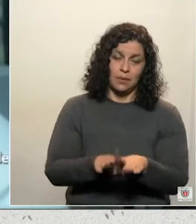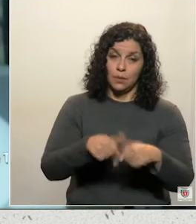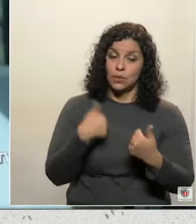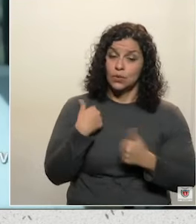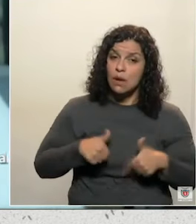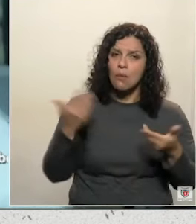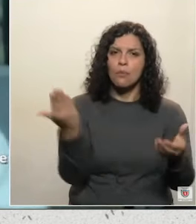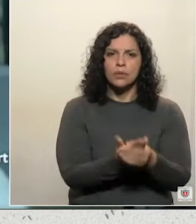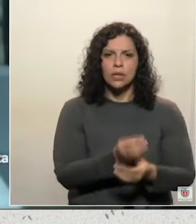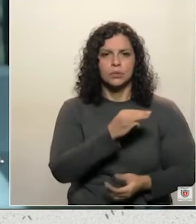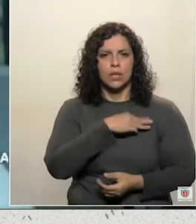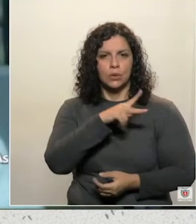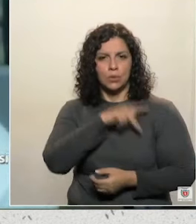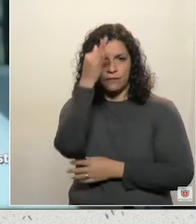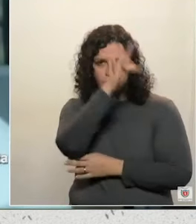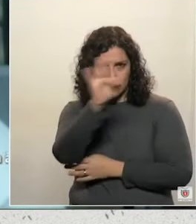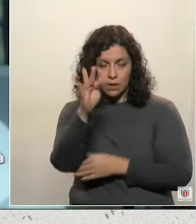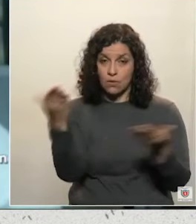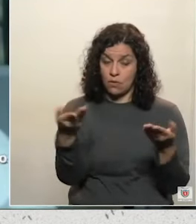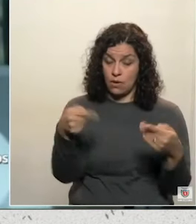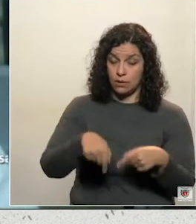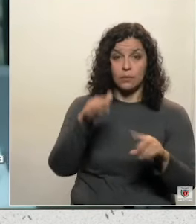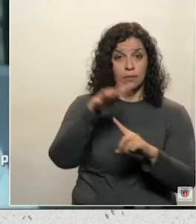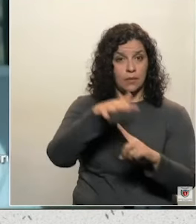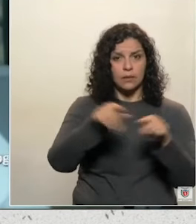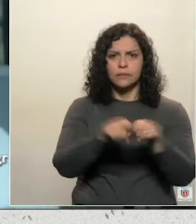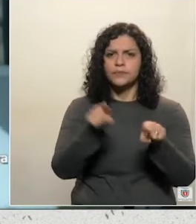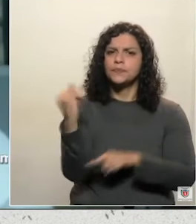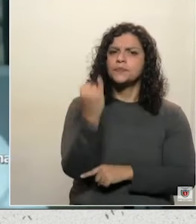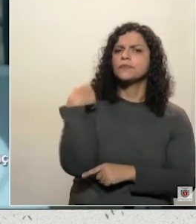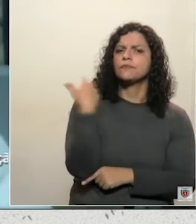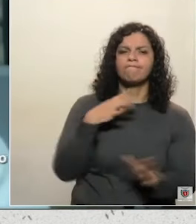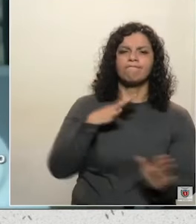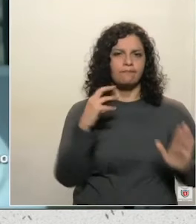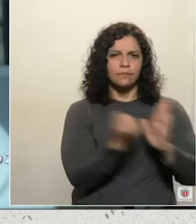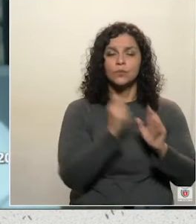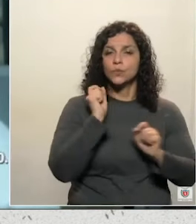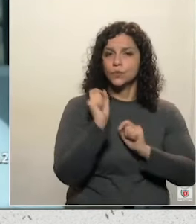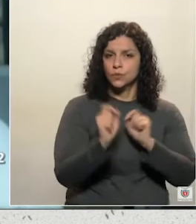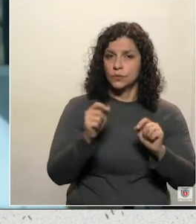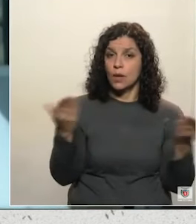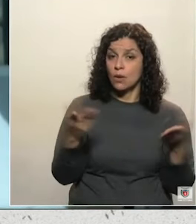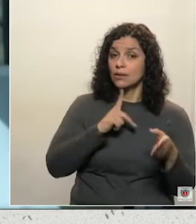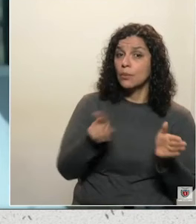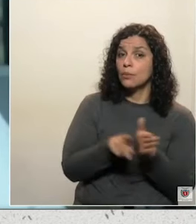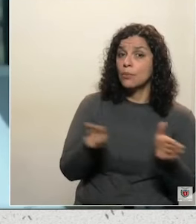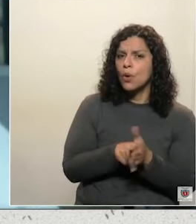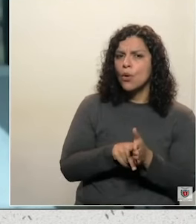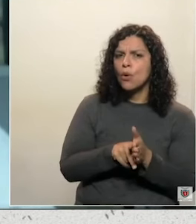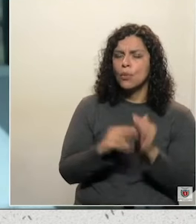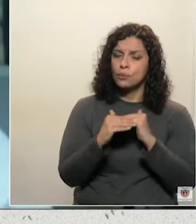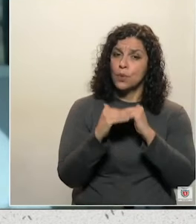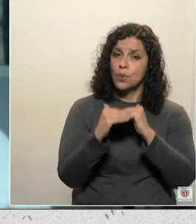ação do Ministério Público Federal. Aqui no estado do Paraná também é importante que nós registremos que há um alinhamento